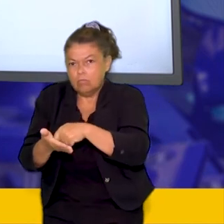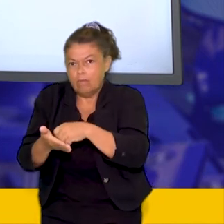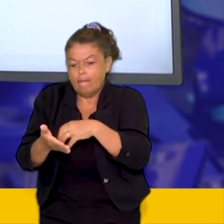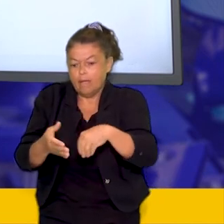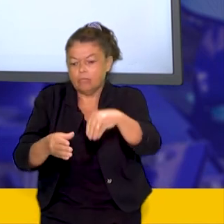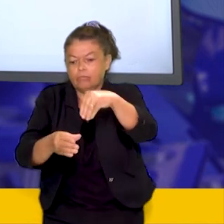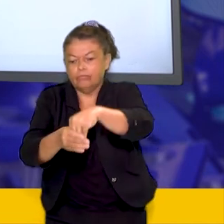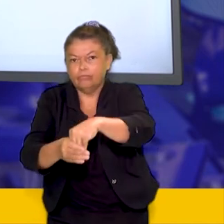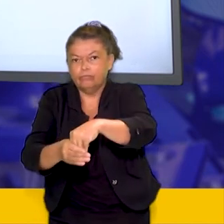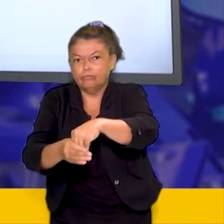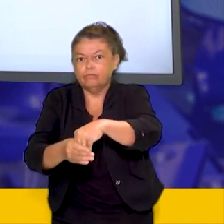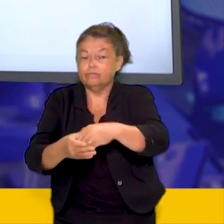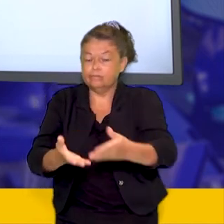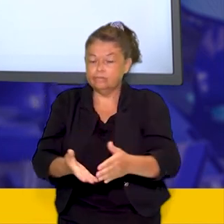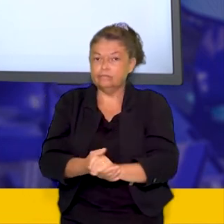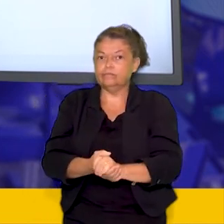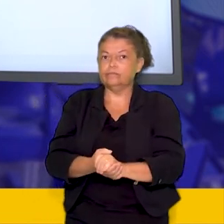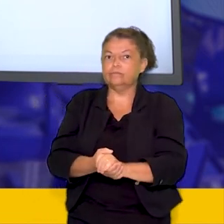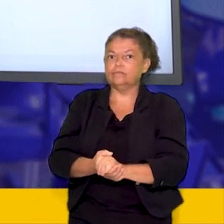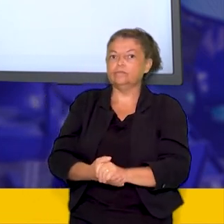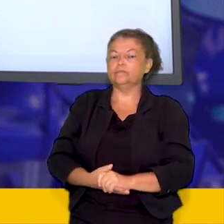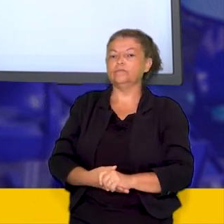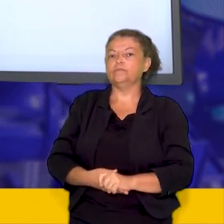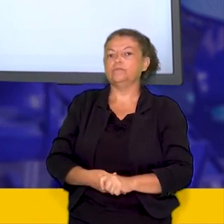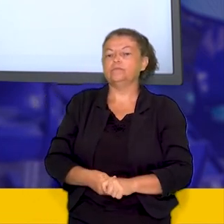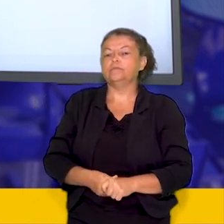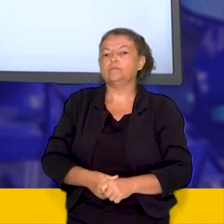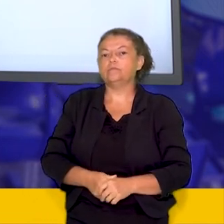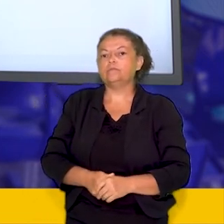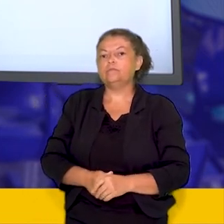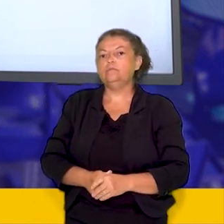em qual período temos aqui